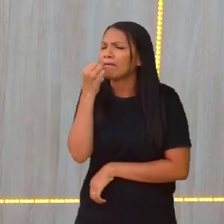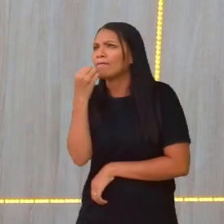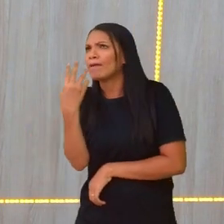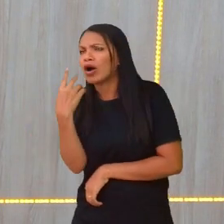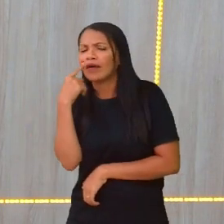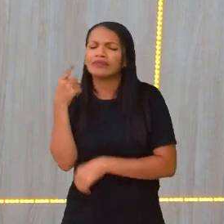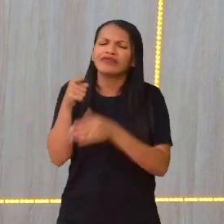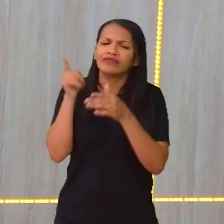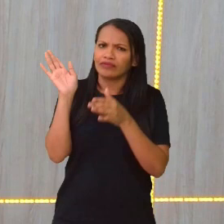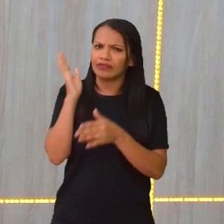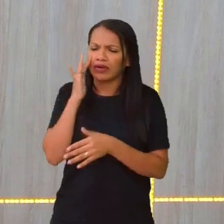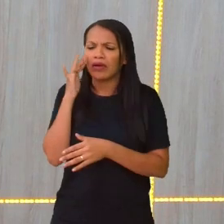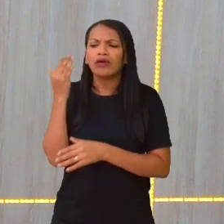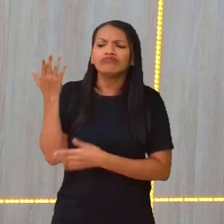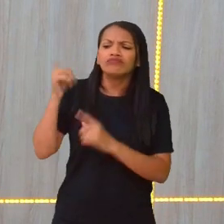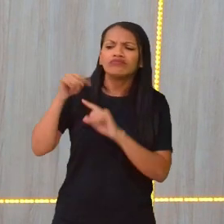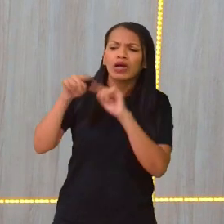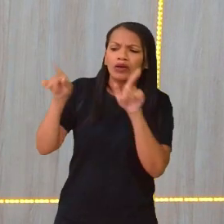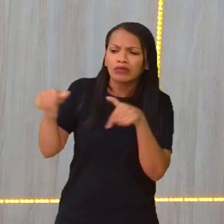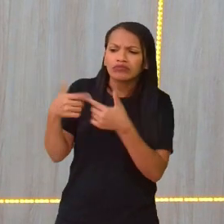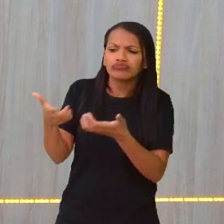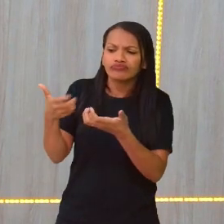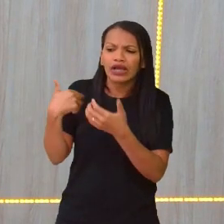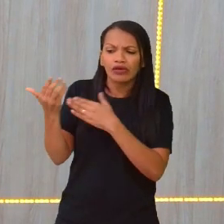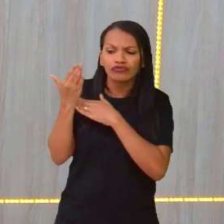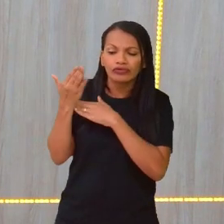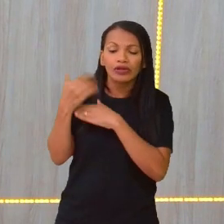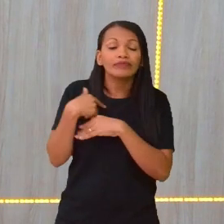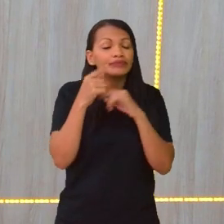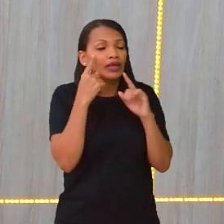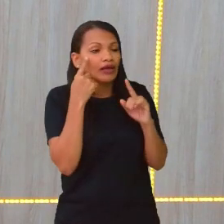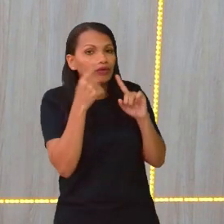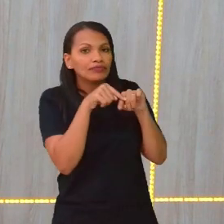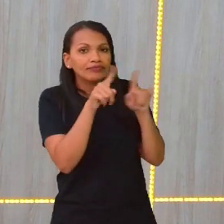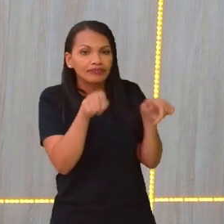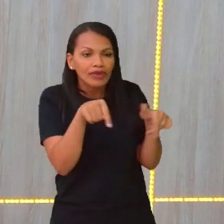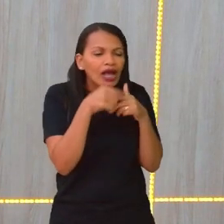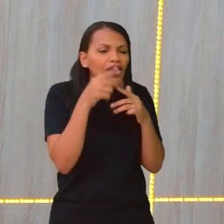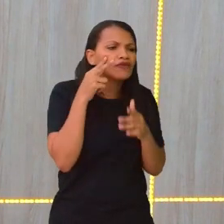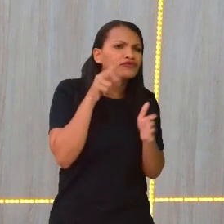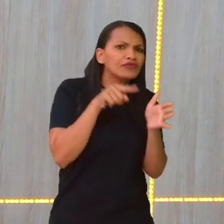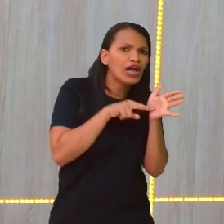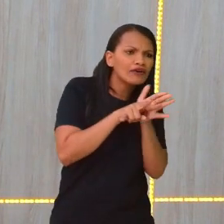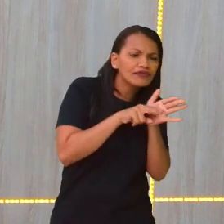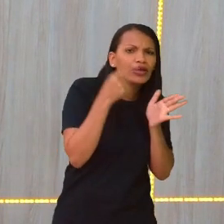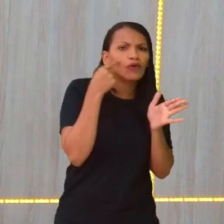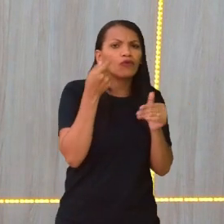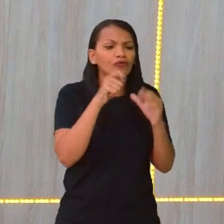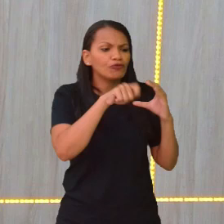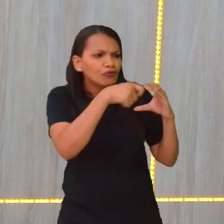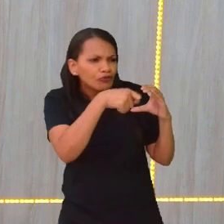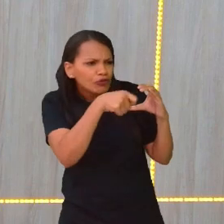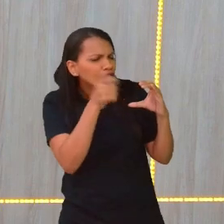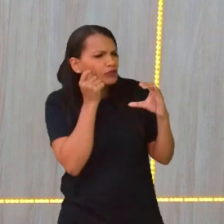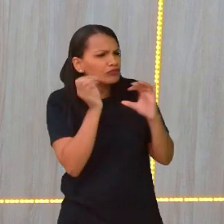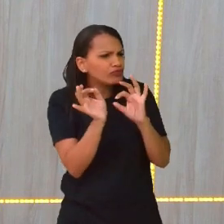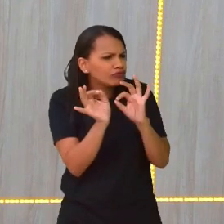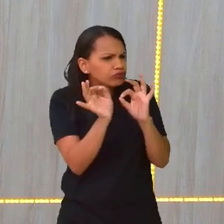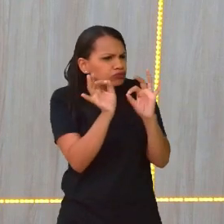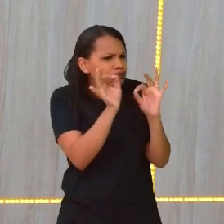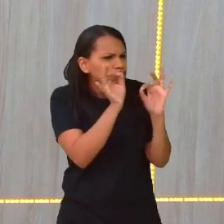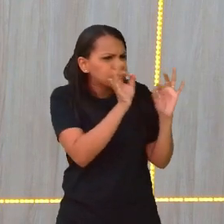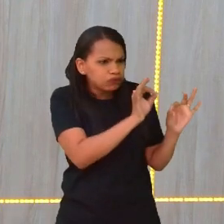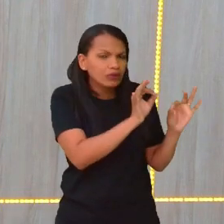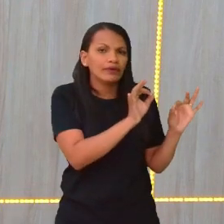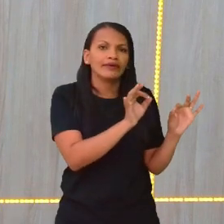não, se o gol estava em posição de impedimento ou não, o que aconteceu na jogada e assim sucessivamente. Mas o VAR, ele